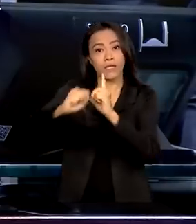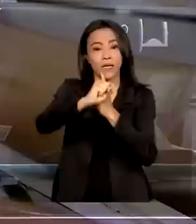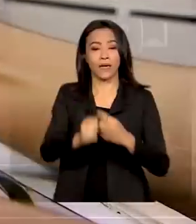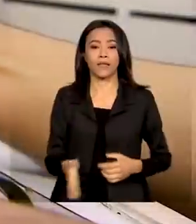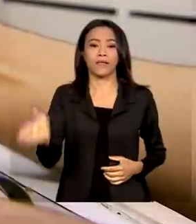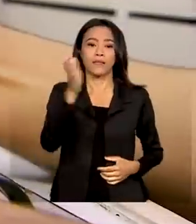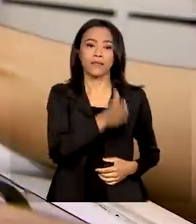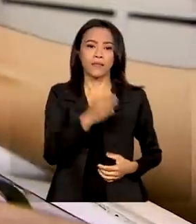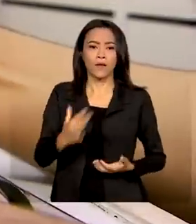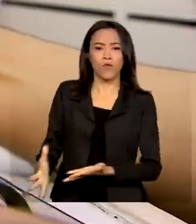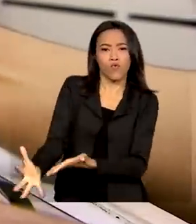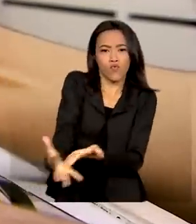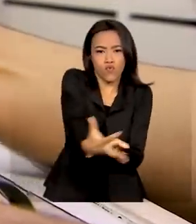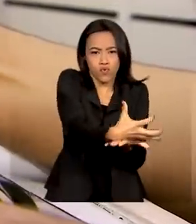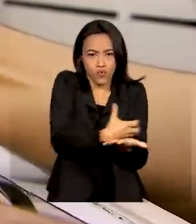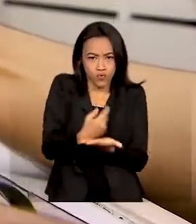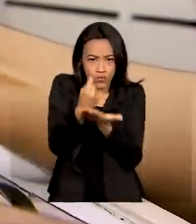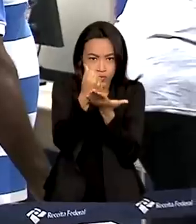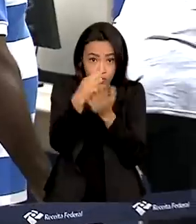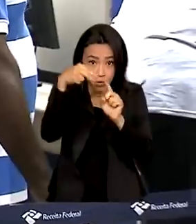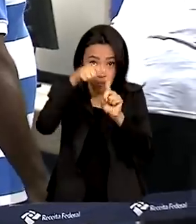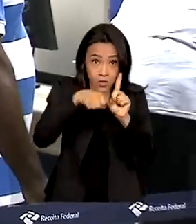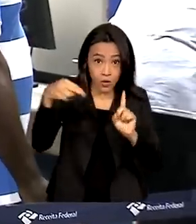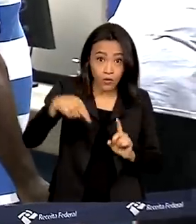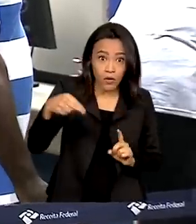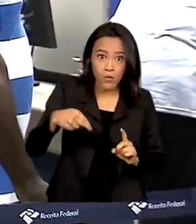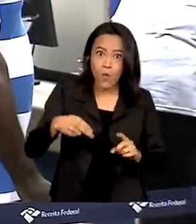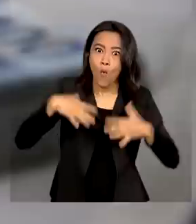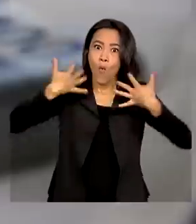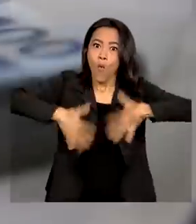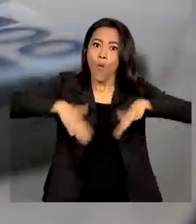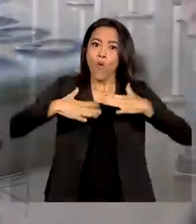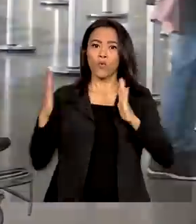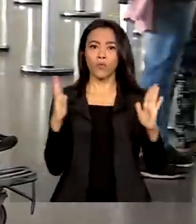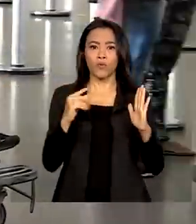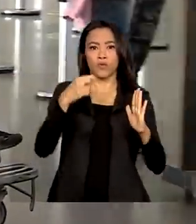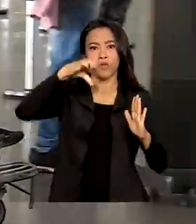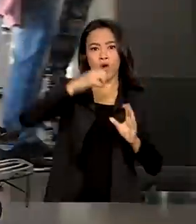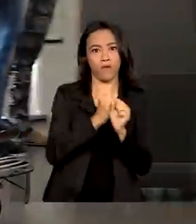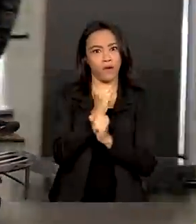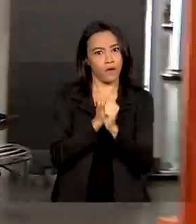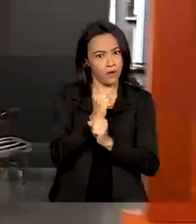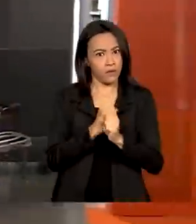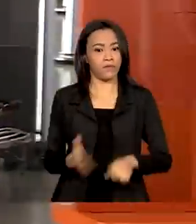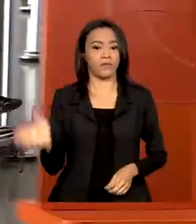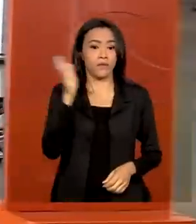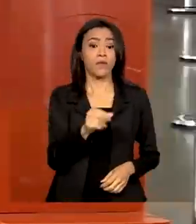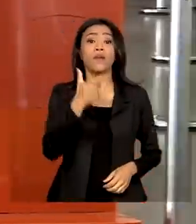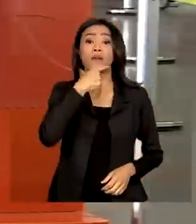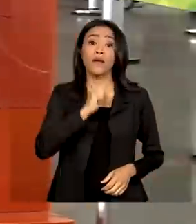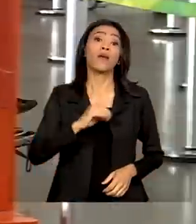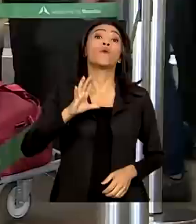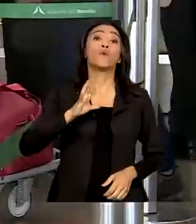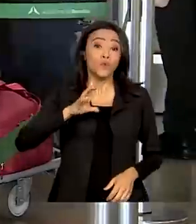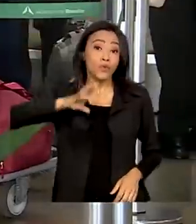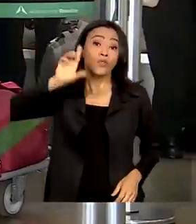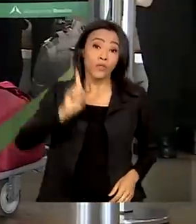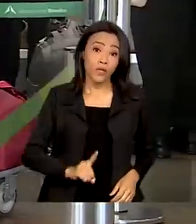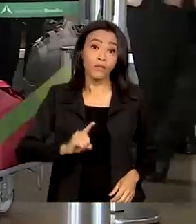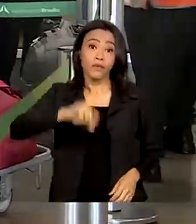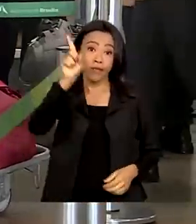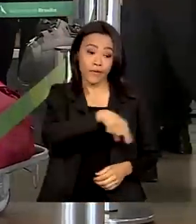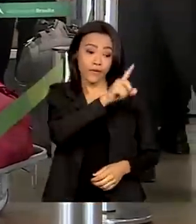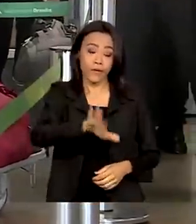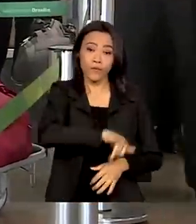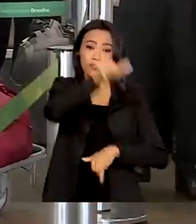arrecadação em novembro é a maior em nove anos. E os direitos de quem teve voos cancelados ou atrasados